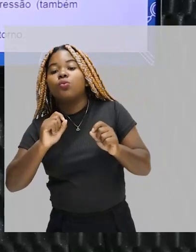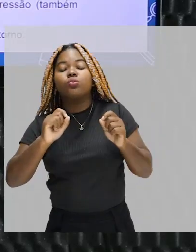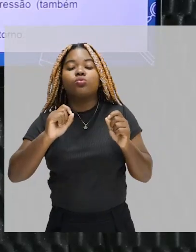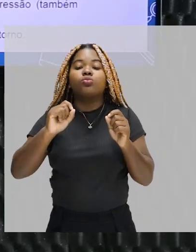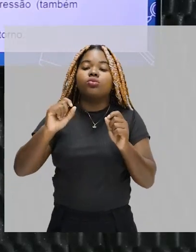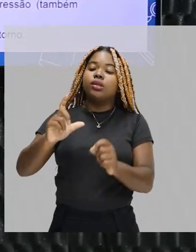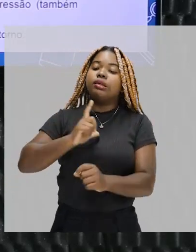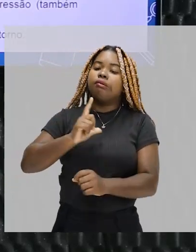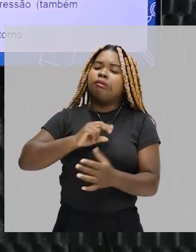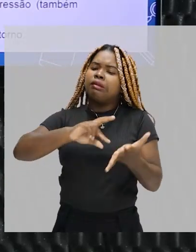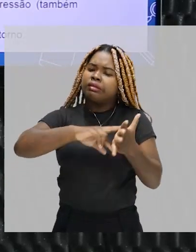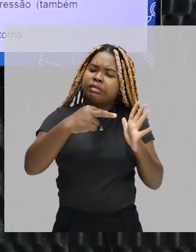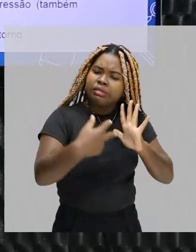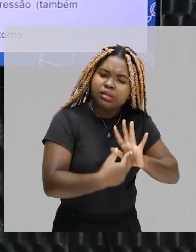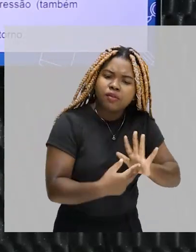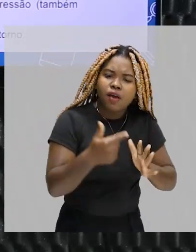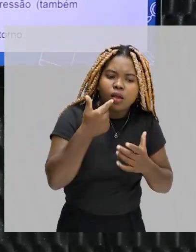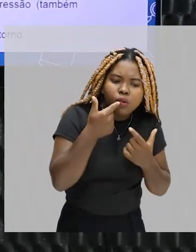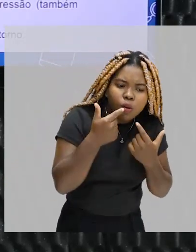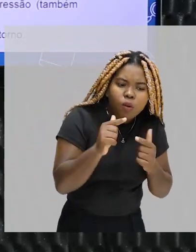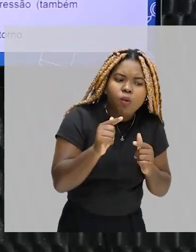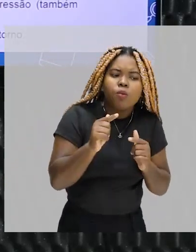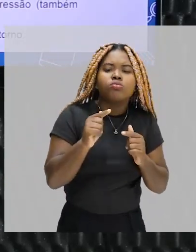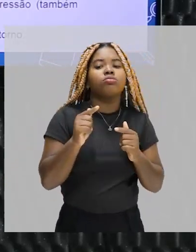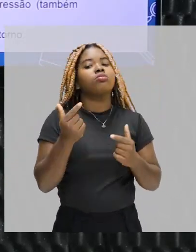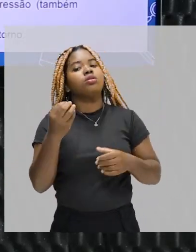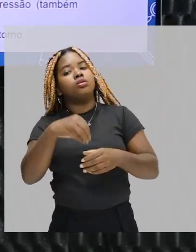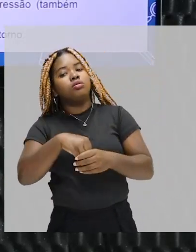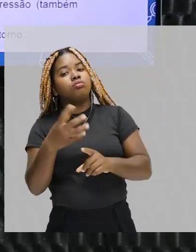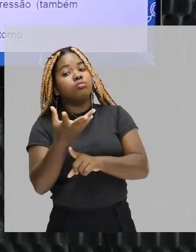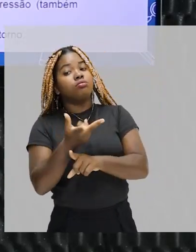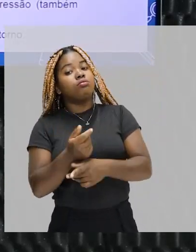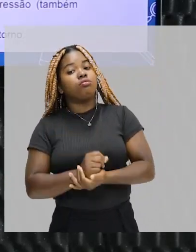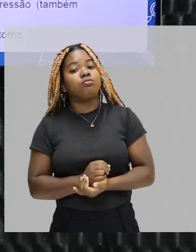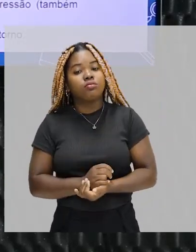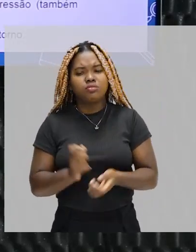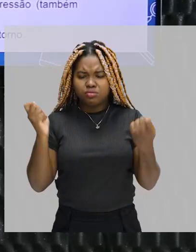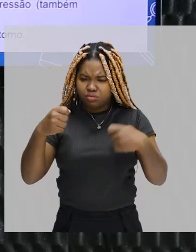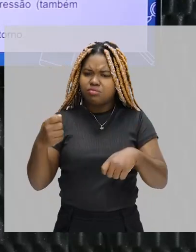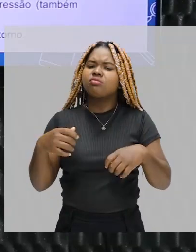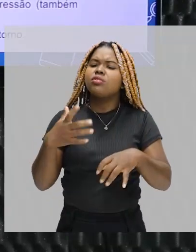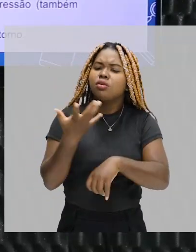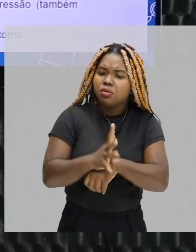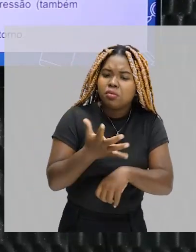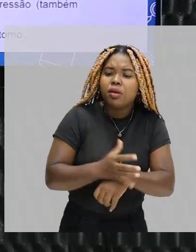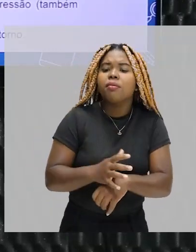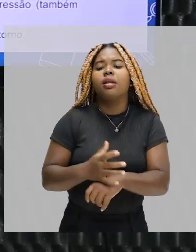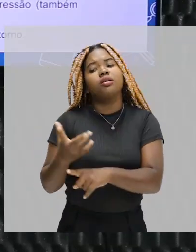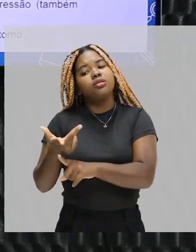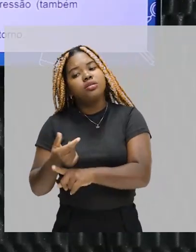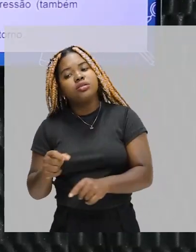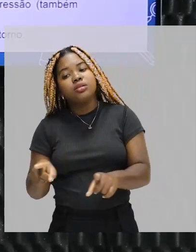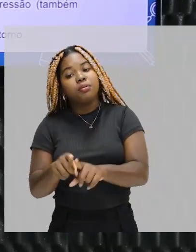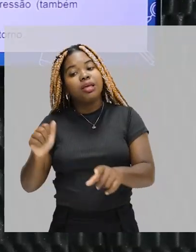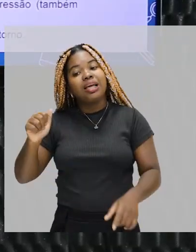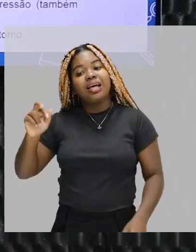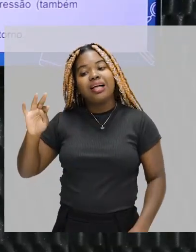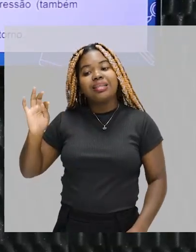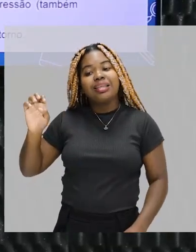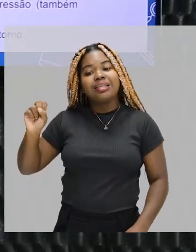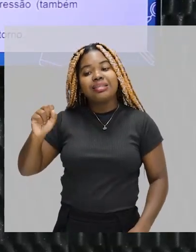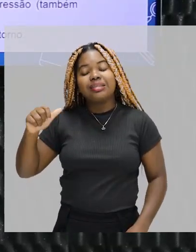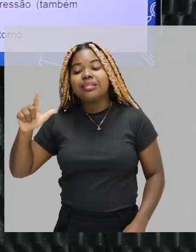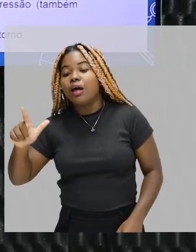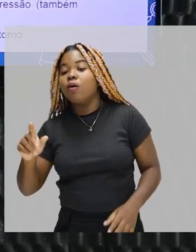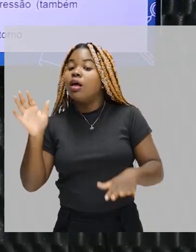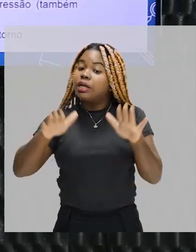significado como linguagem. na prática, pode ser uma atividade artística e pode ser uma atividade artesanal. Vai depender do objeto,